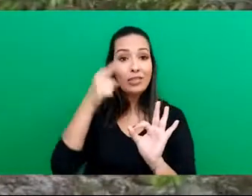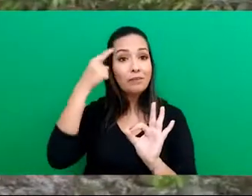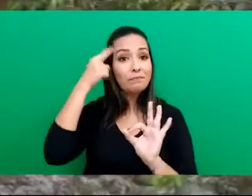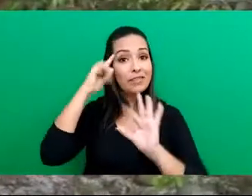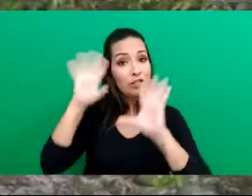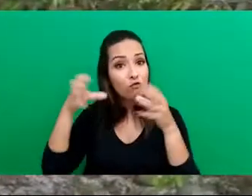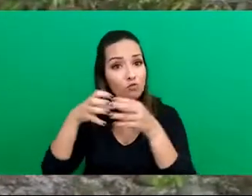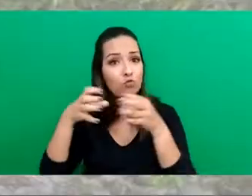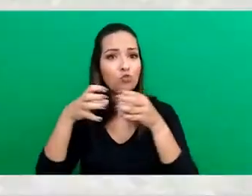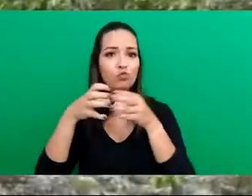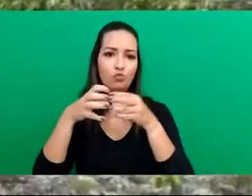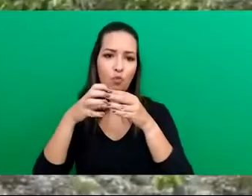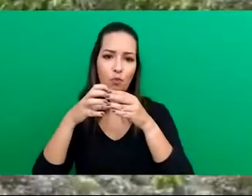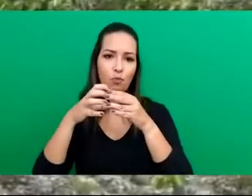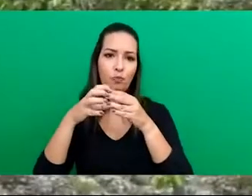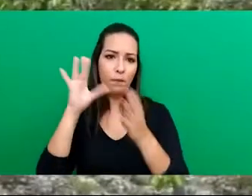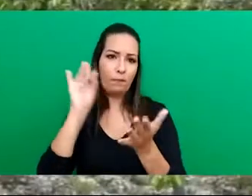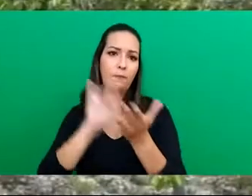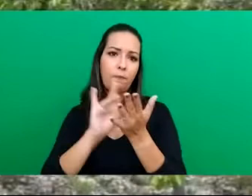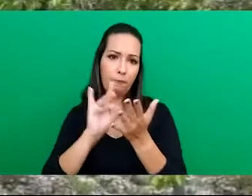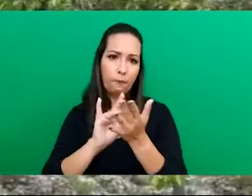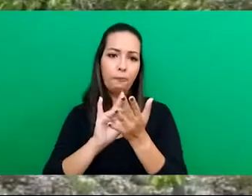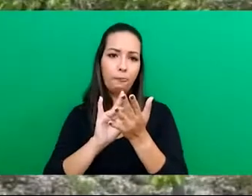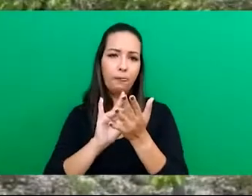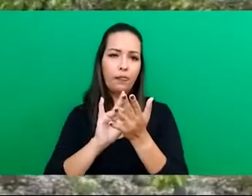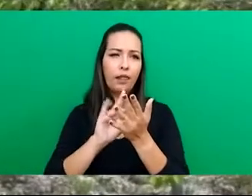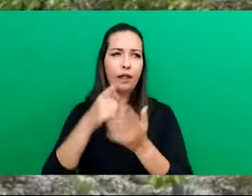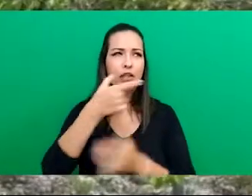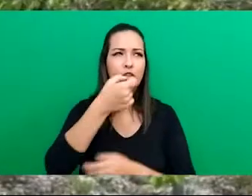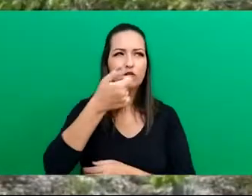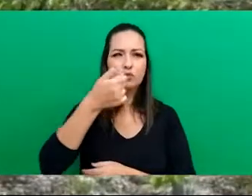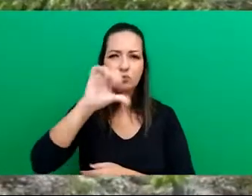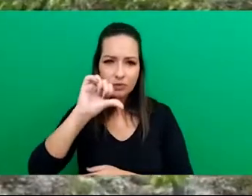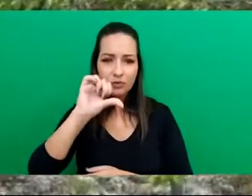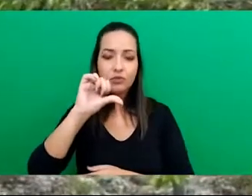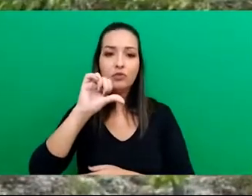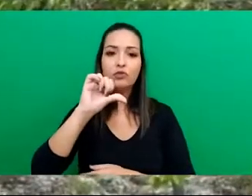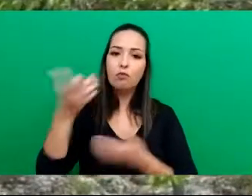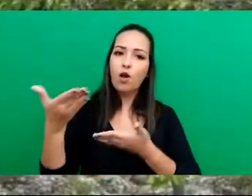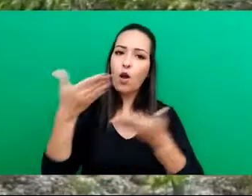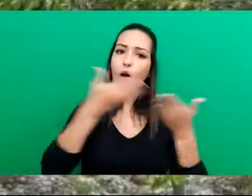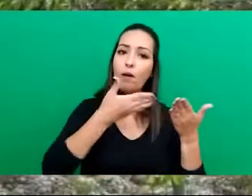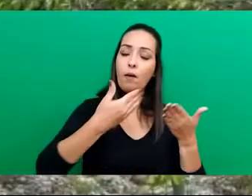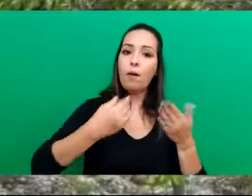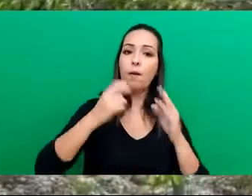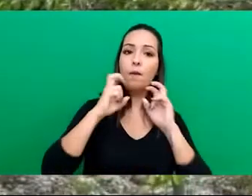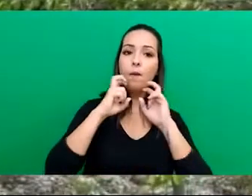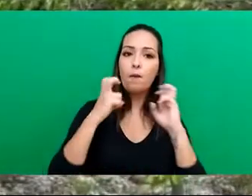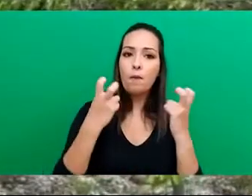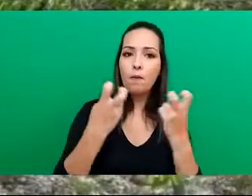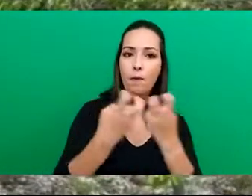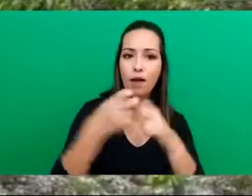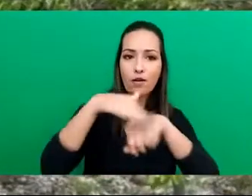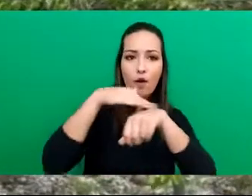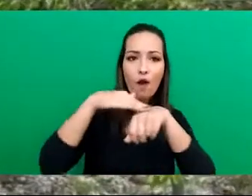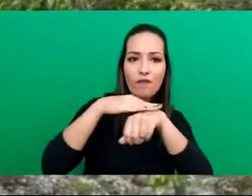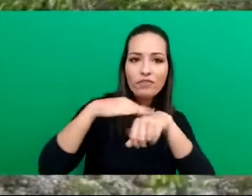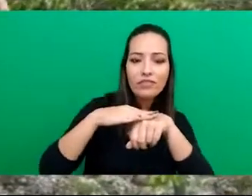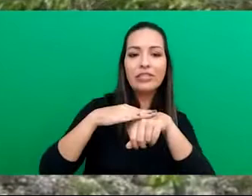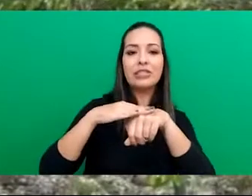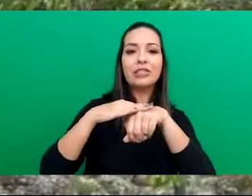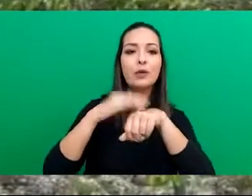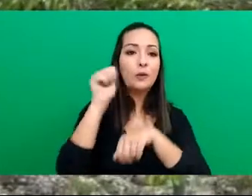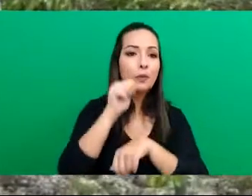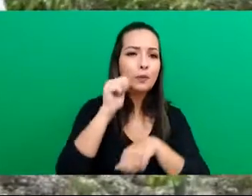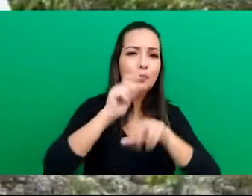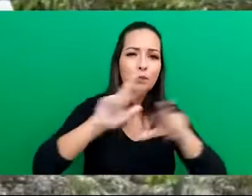no bem de toda a comunidade. Em 2009, recebi um convite para participar de uma roda de conversas com mulheres e falar sobre o movimento das catadoras